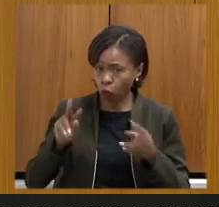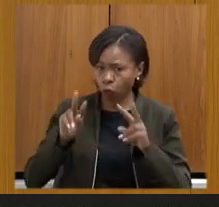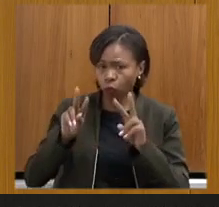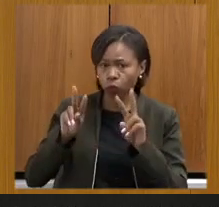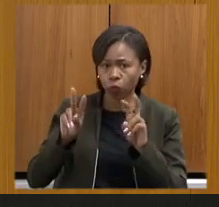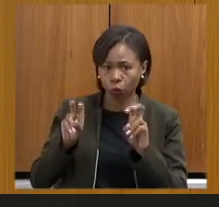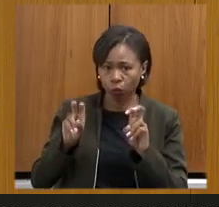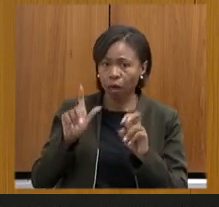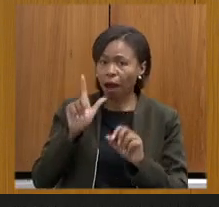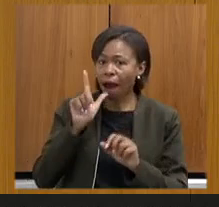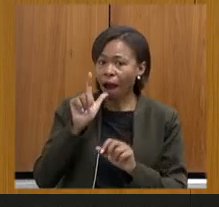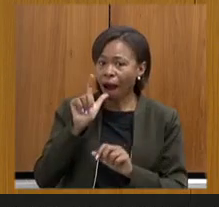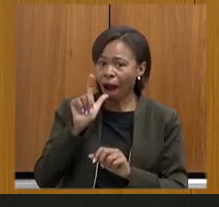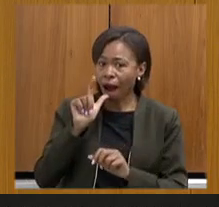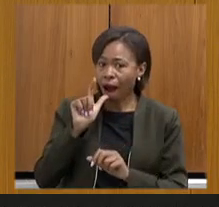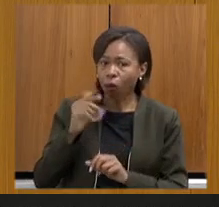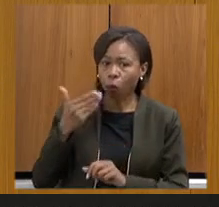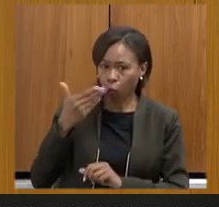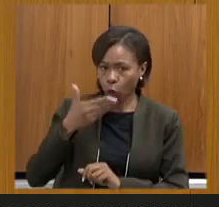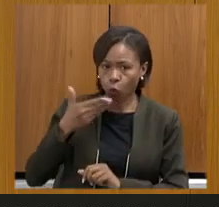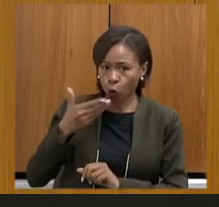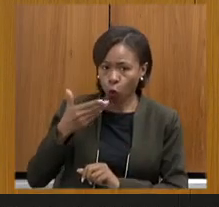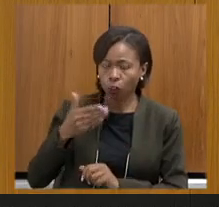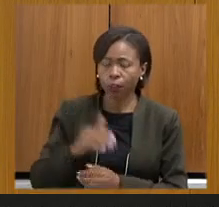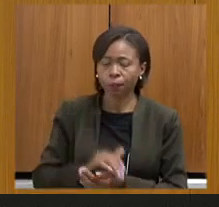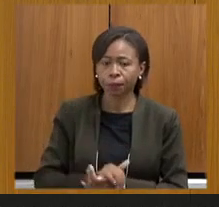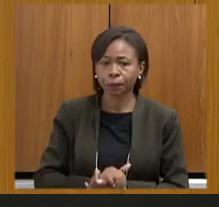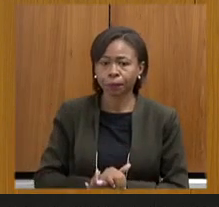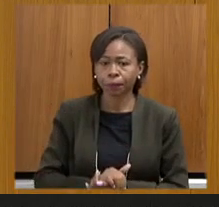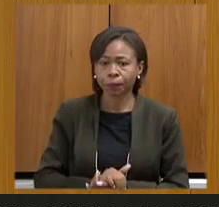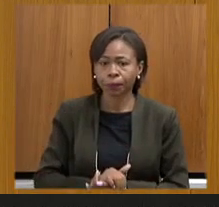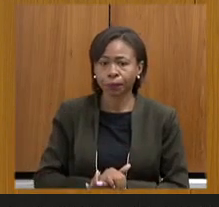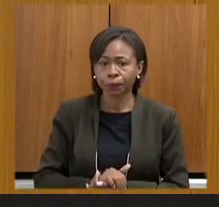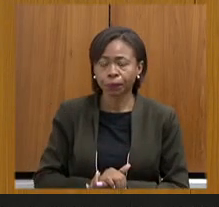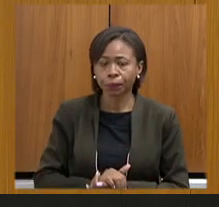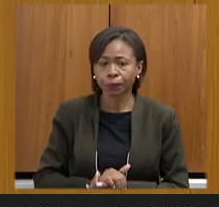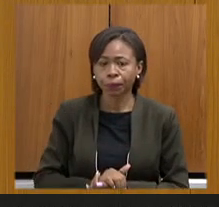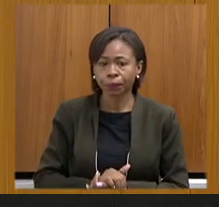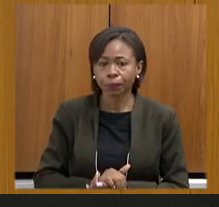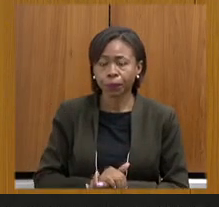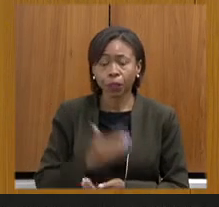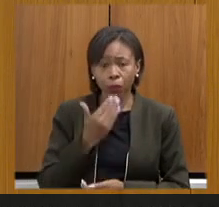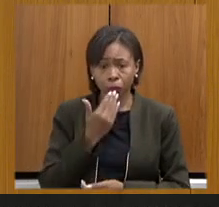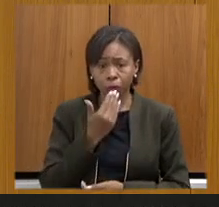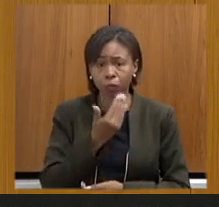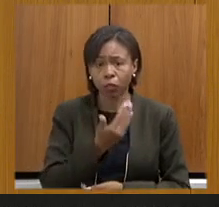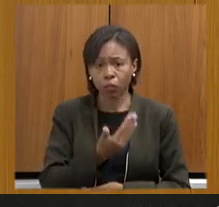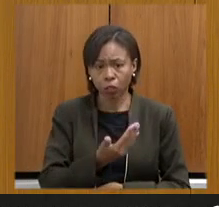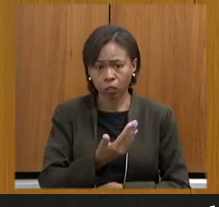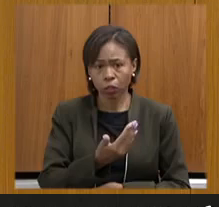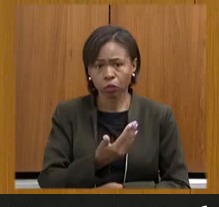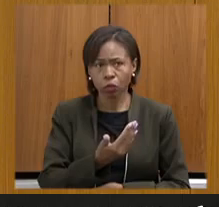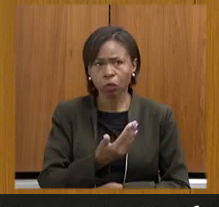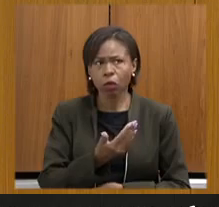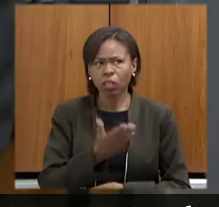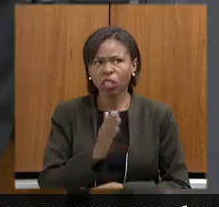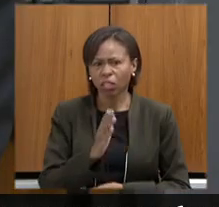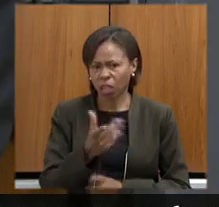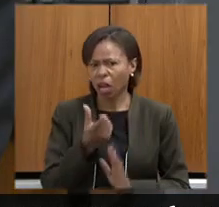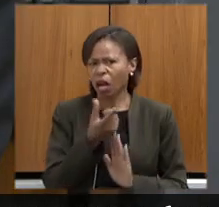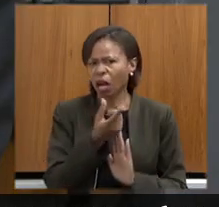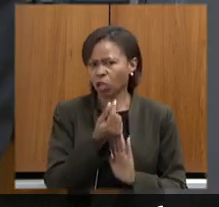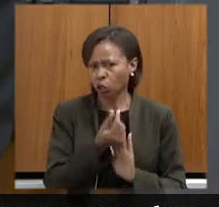água doce, nós solicitamos, eu tenho certeza que já está no assamento do ano que vem,